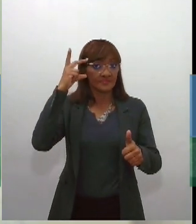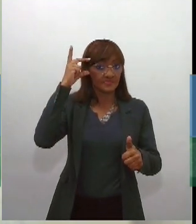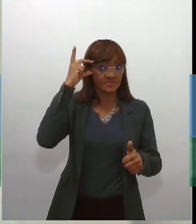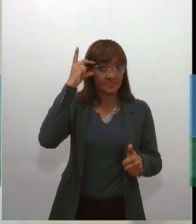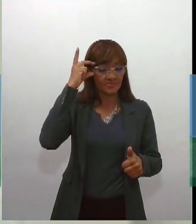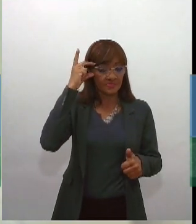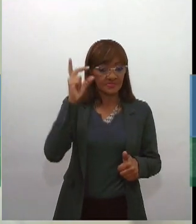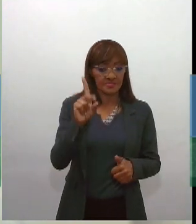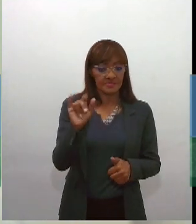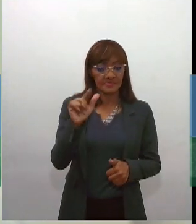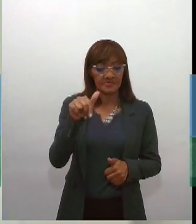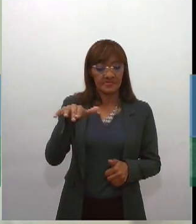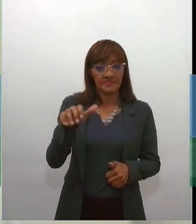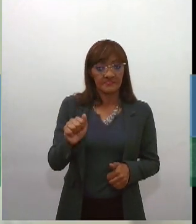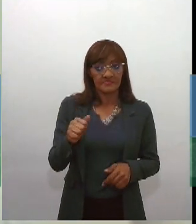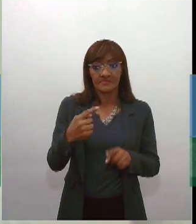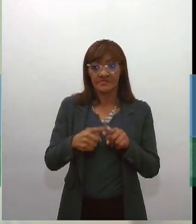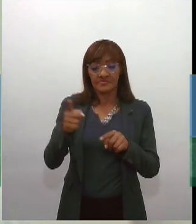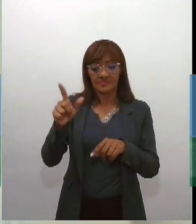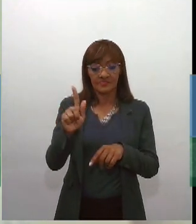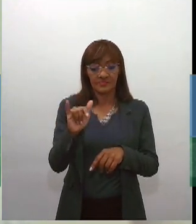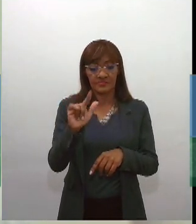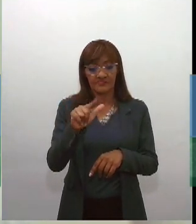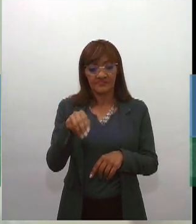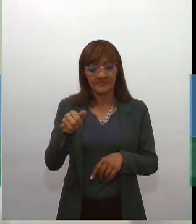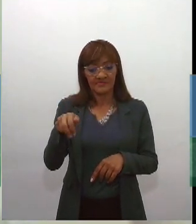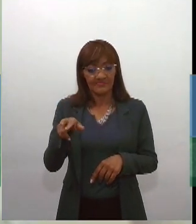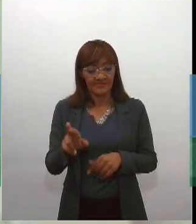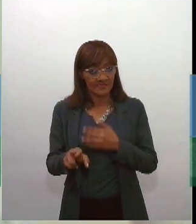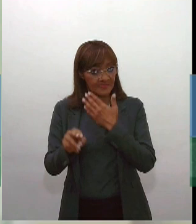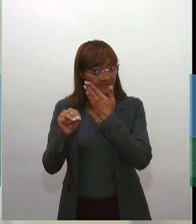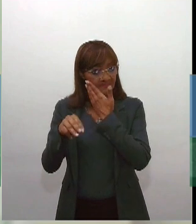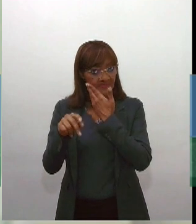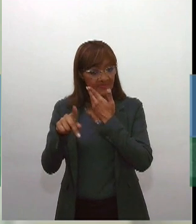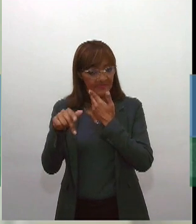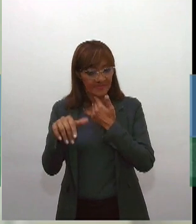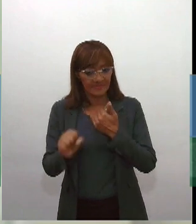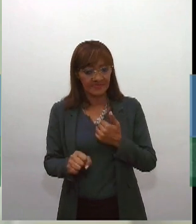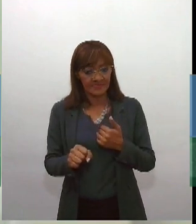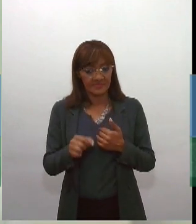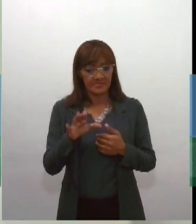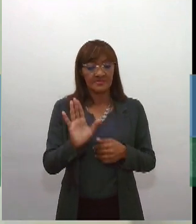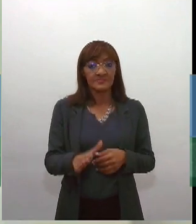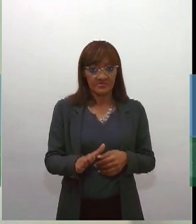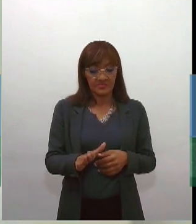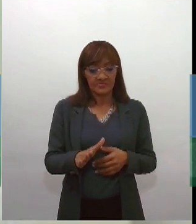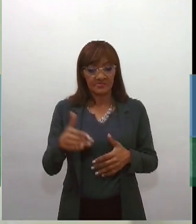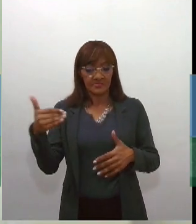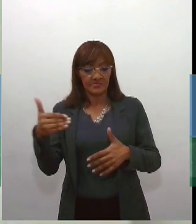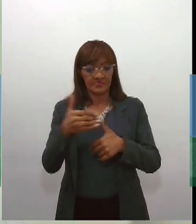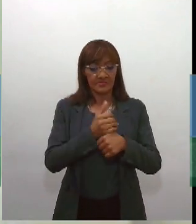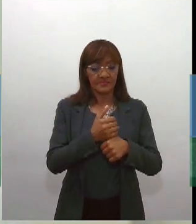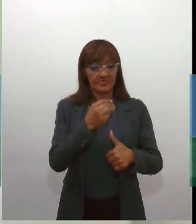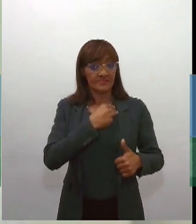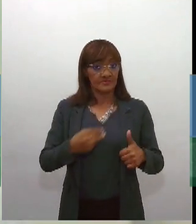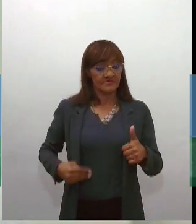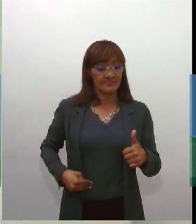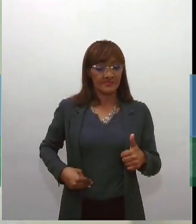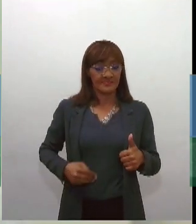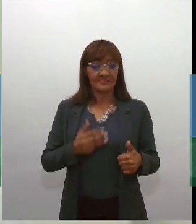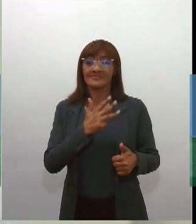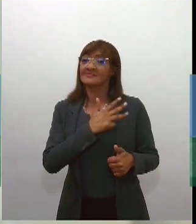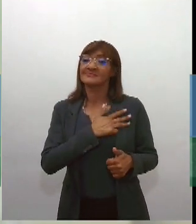decidiu vedando a nomeação de Lula como ministro. Isso foi um dos